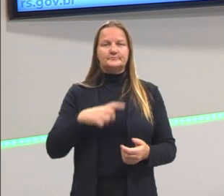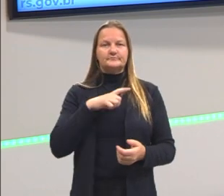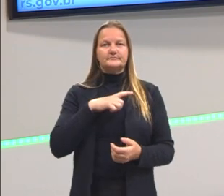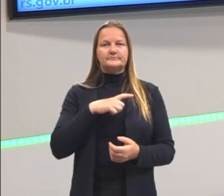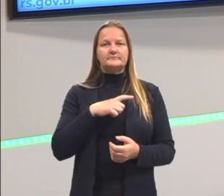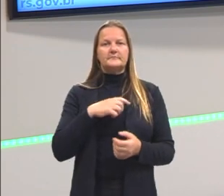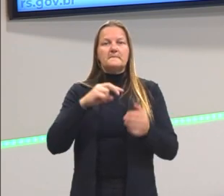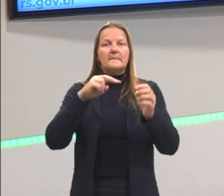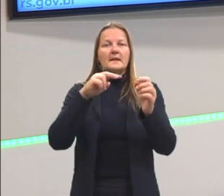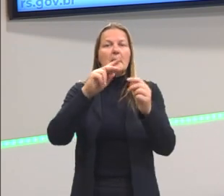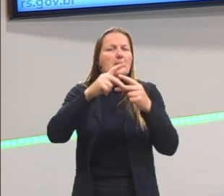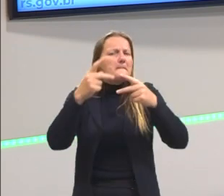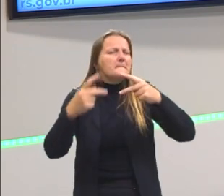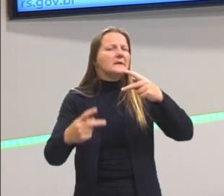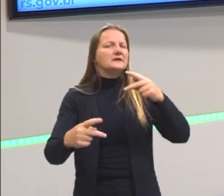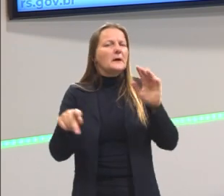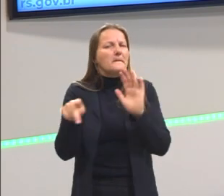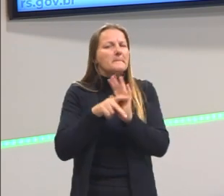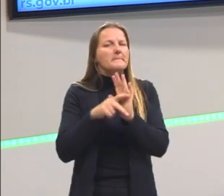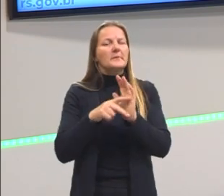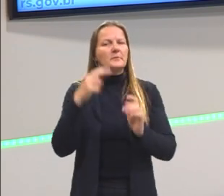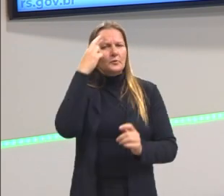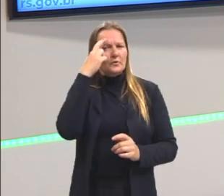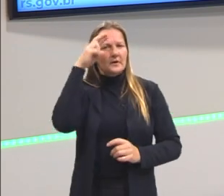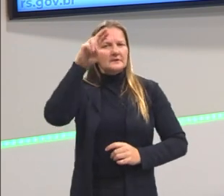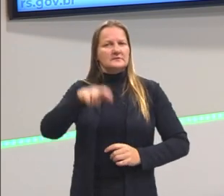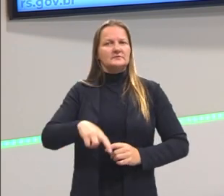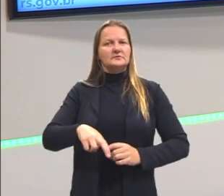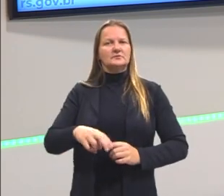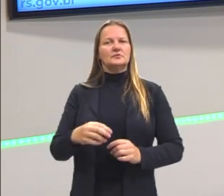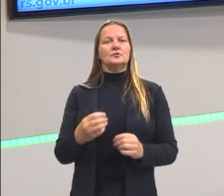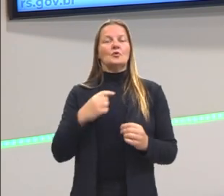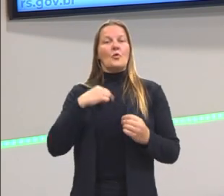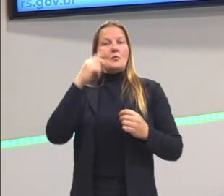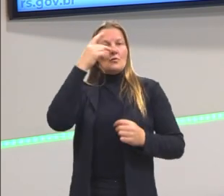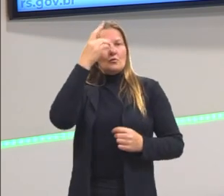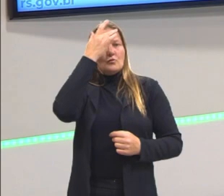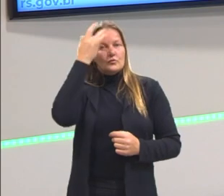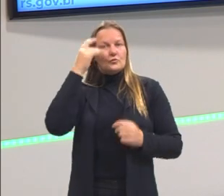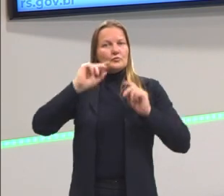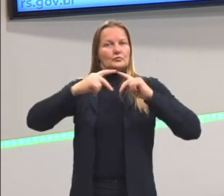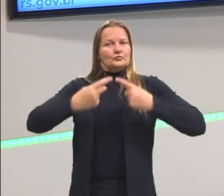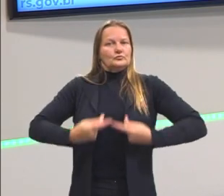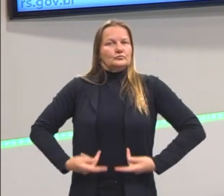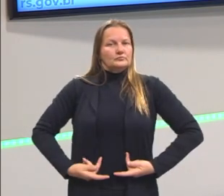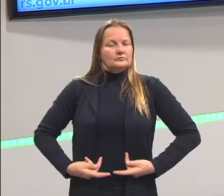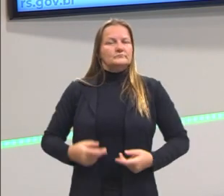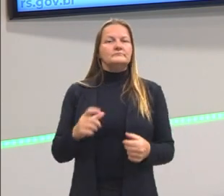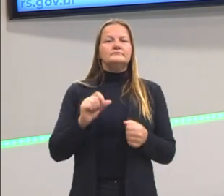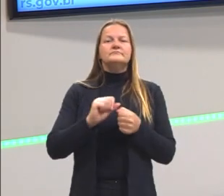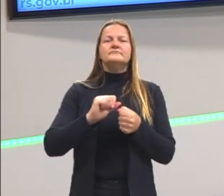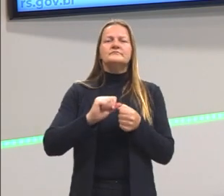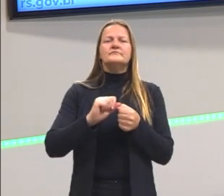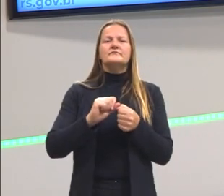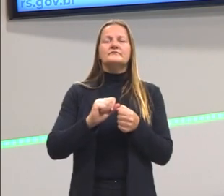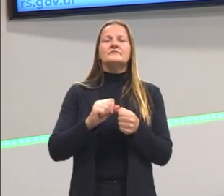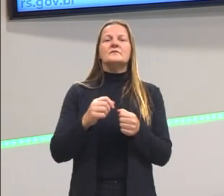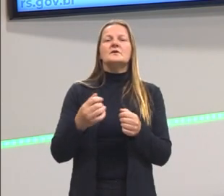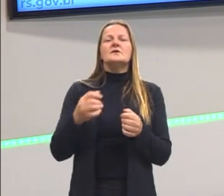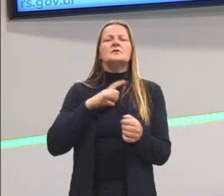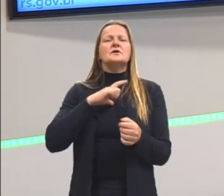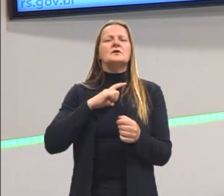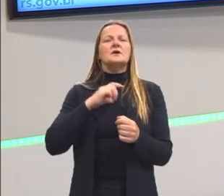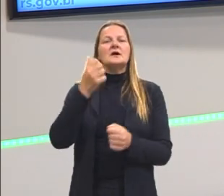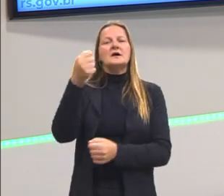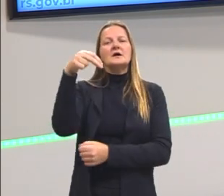o paradigma de decisão das decisões do ser humano, e, portanto, o ser humano, o antropocentrismo e o